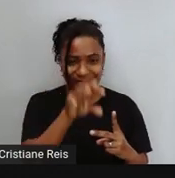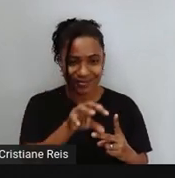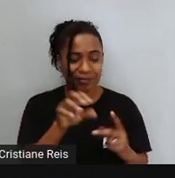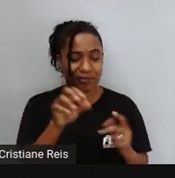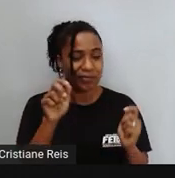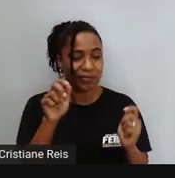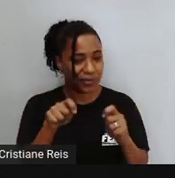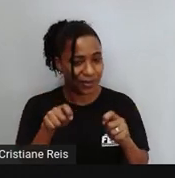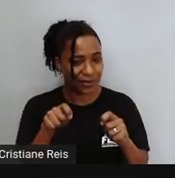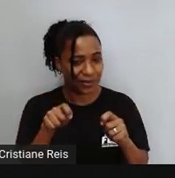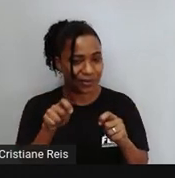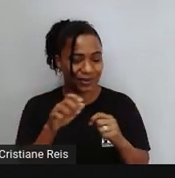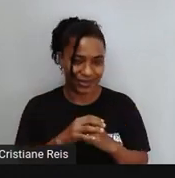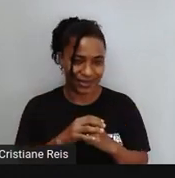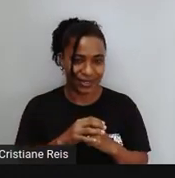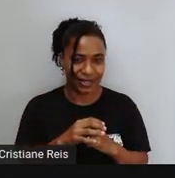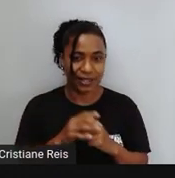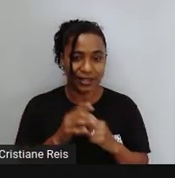infográfico